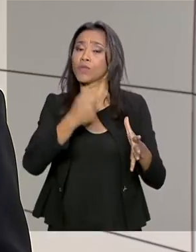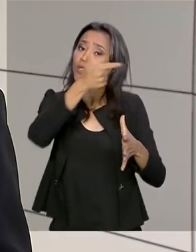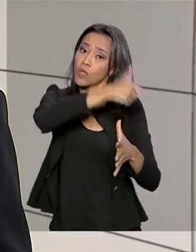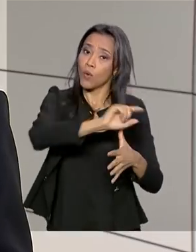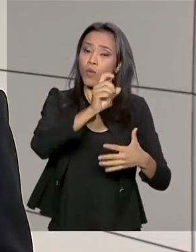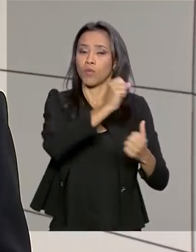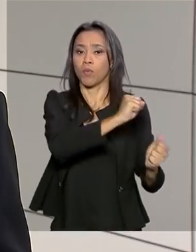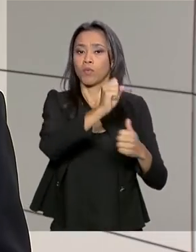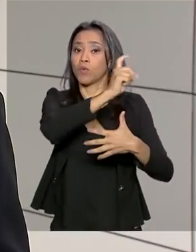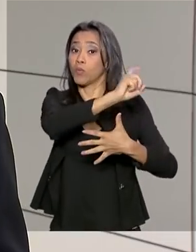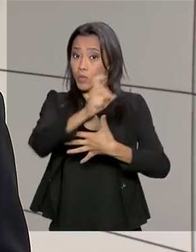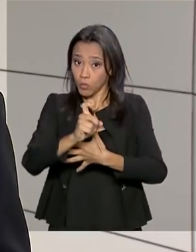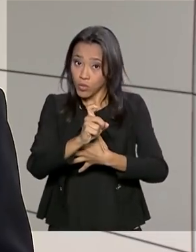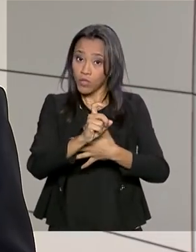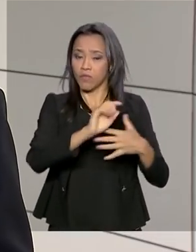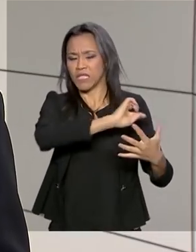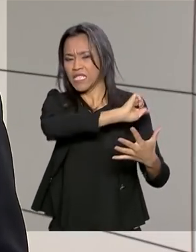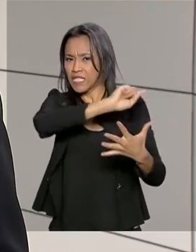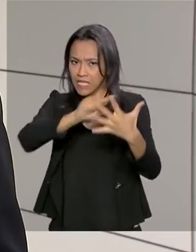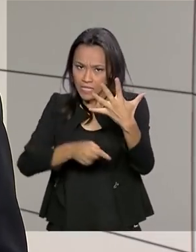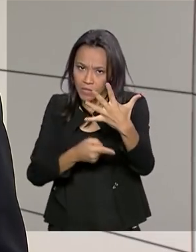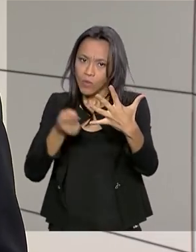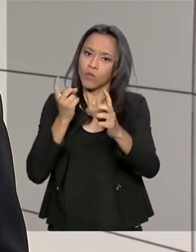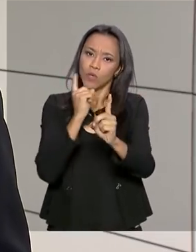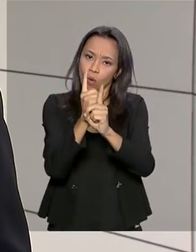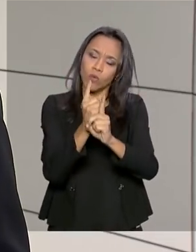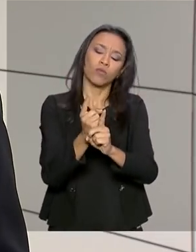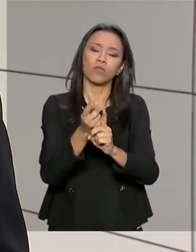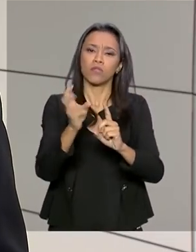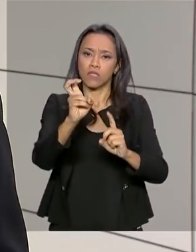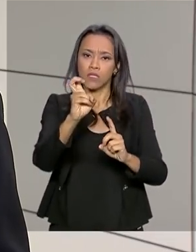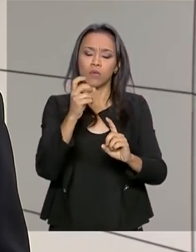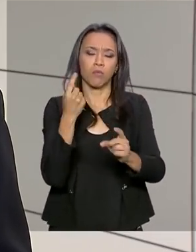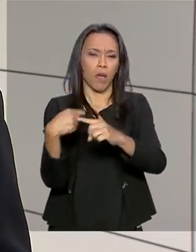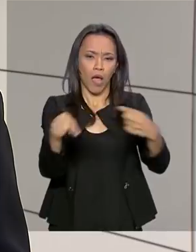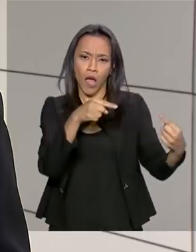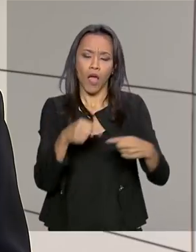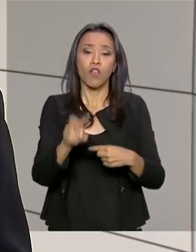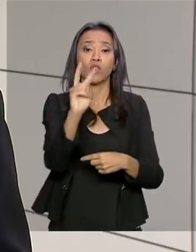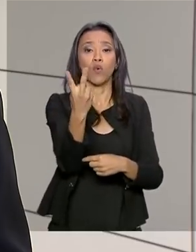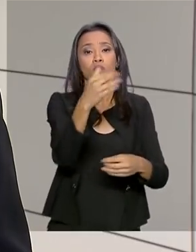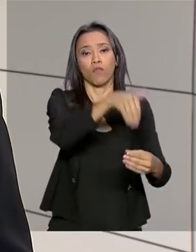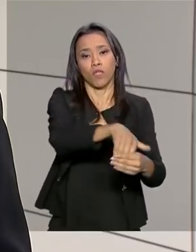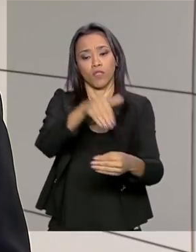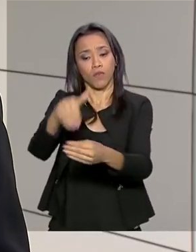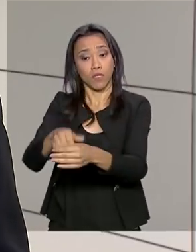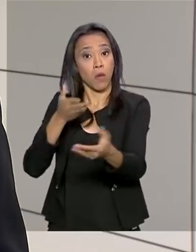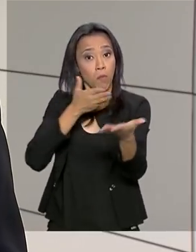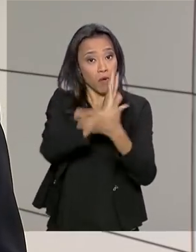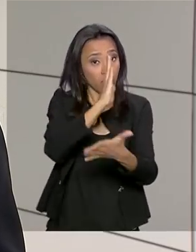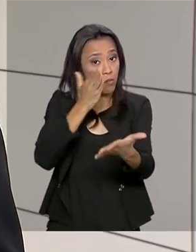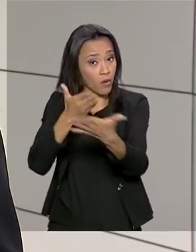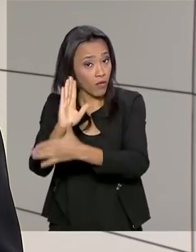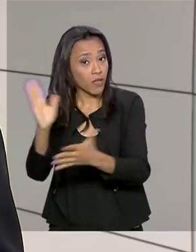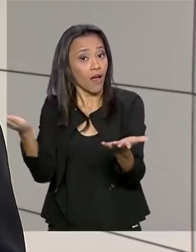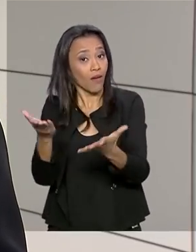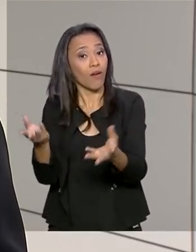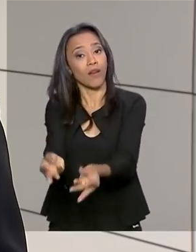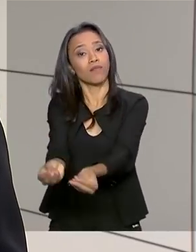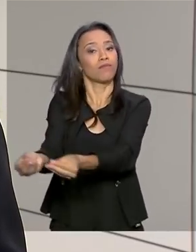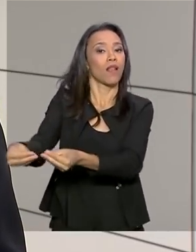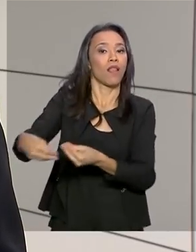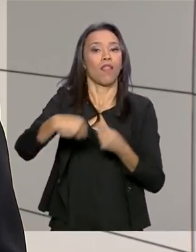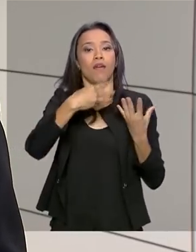Depois das cinco sessões de debates, a proposta vai ser votada em dois turnos. Caso aprovada, ela segue para promulgação.